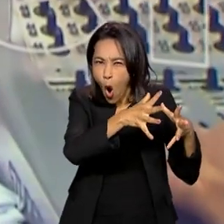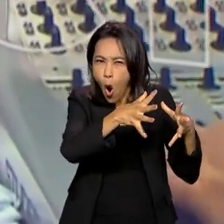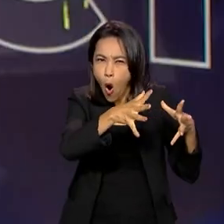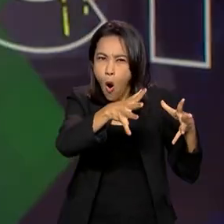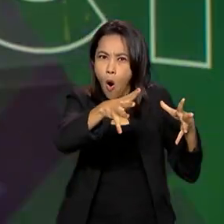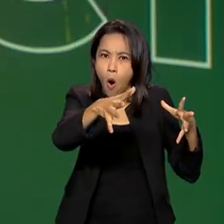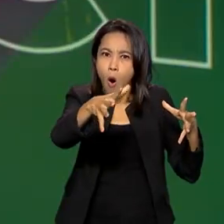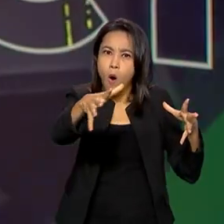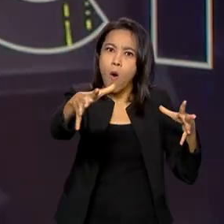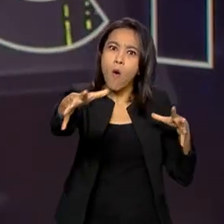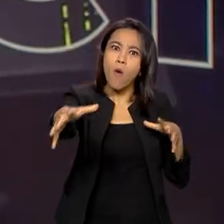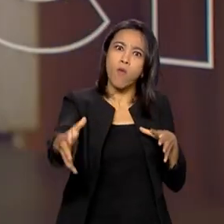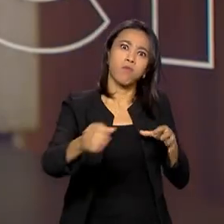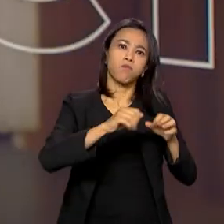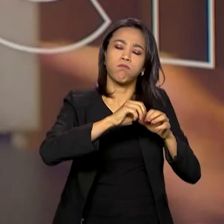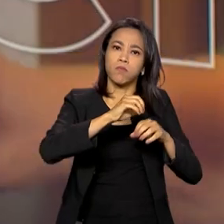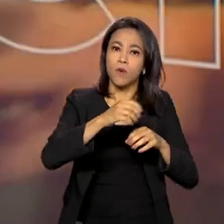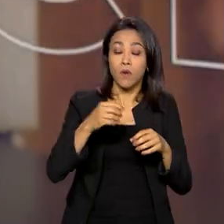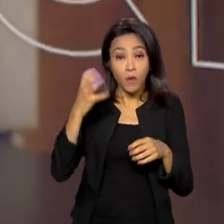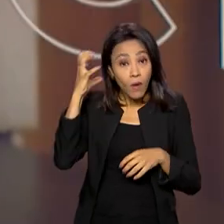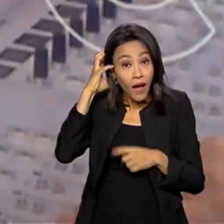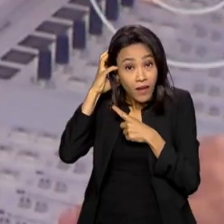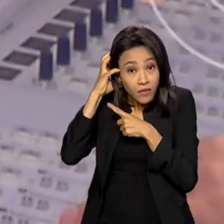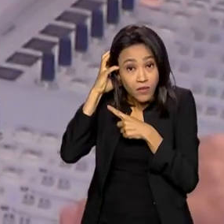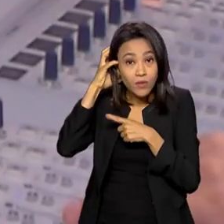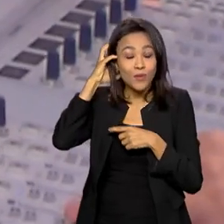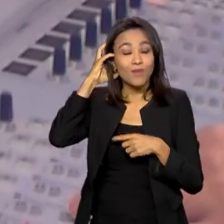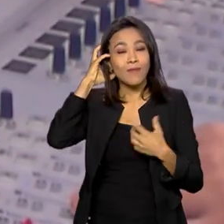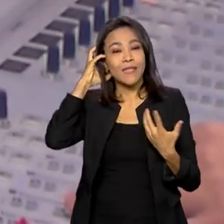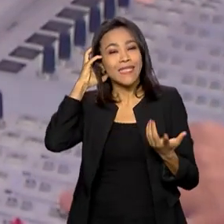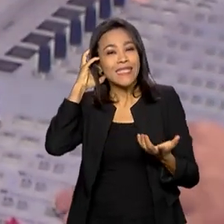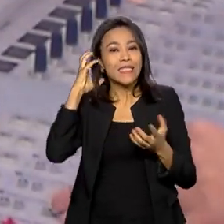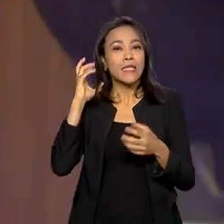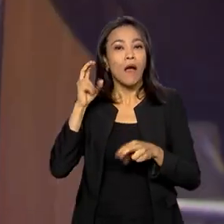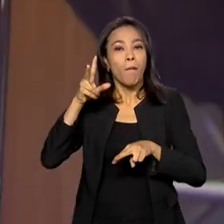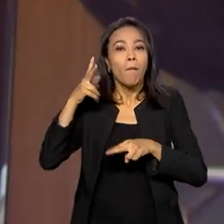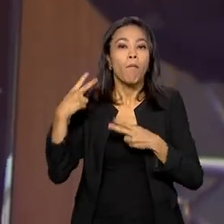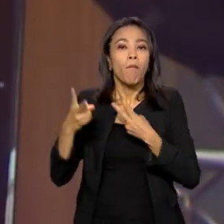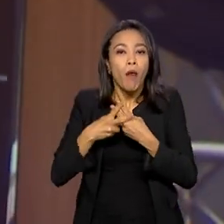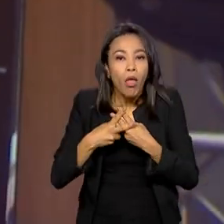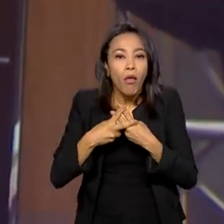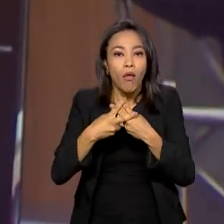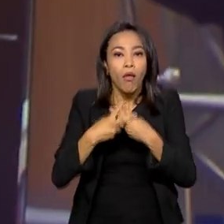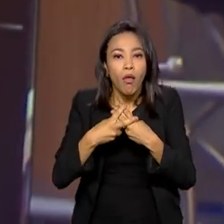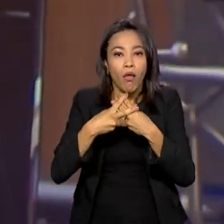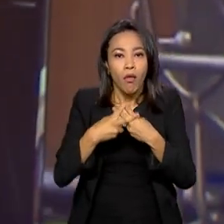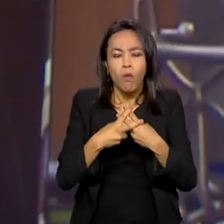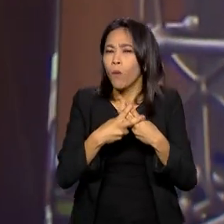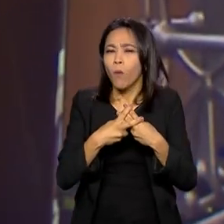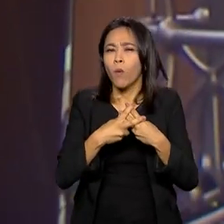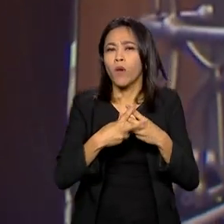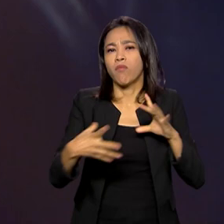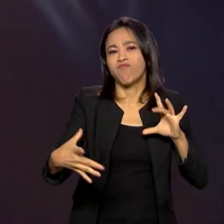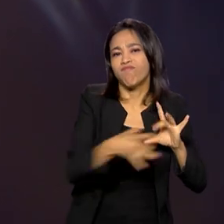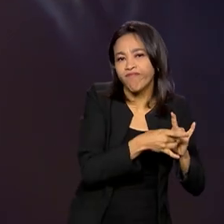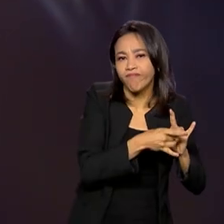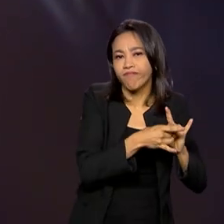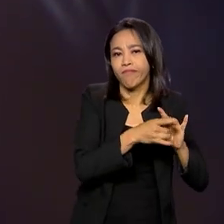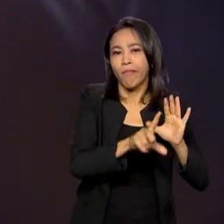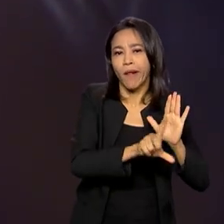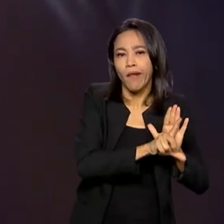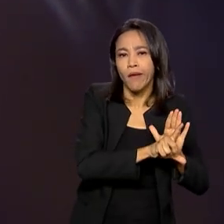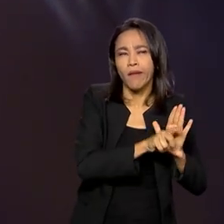larga. O rádio, enquanto isso, está preso a uma legislação bastante antiga, bastante